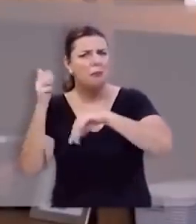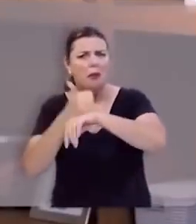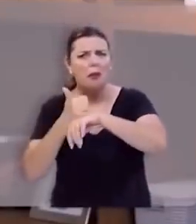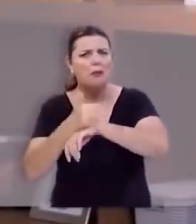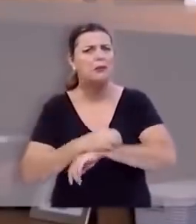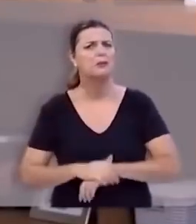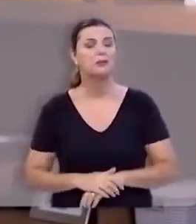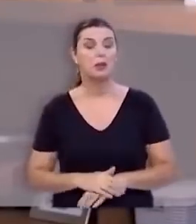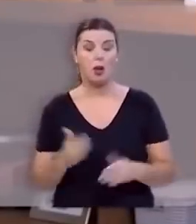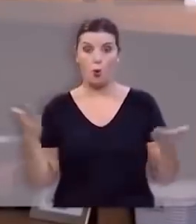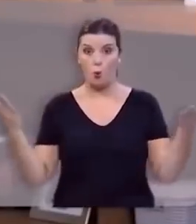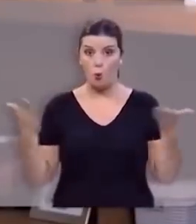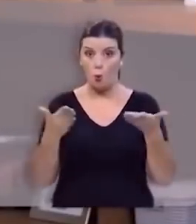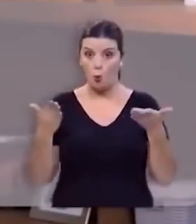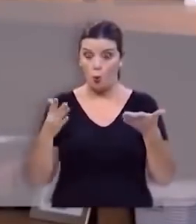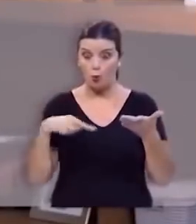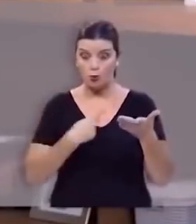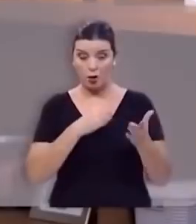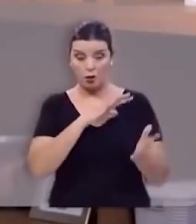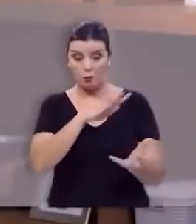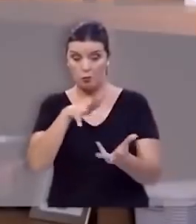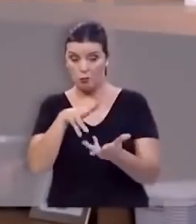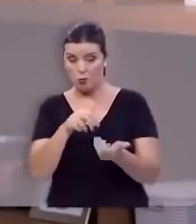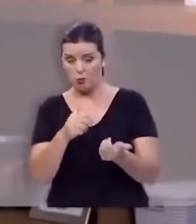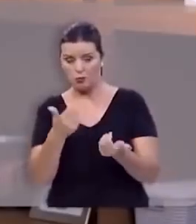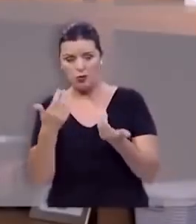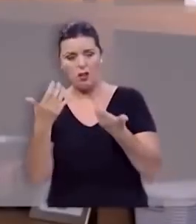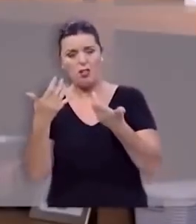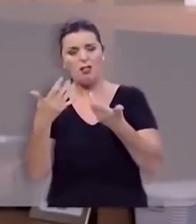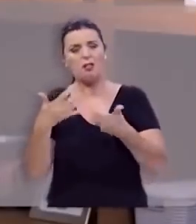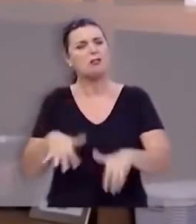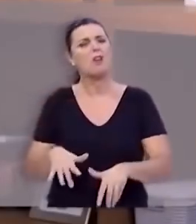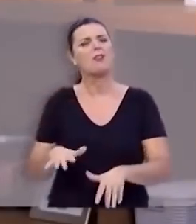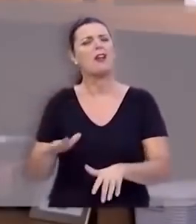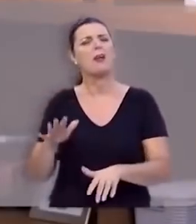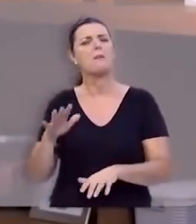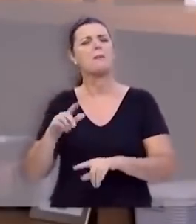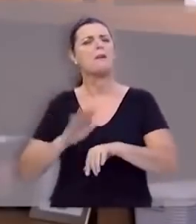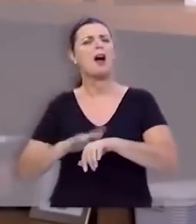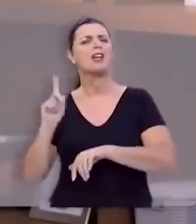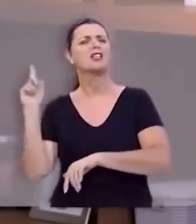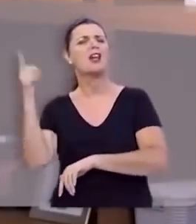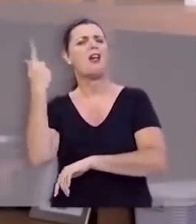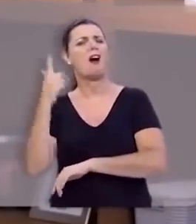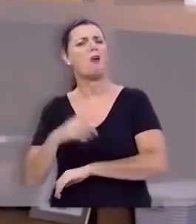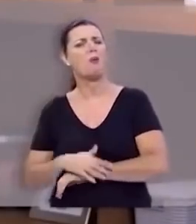Então nós estamos hoje diante de um mundo que não aceita mais as generalidades.